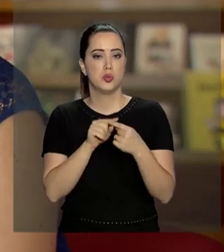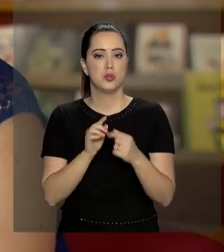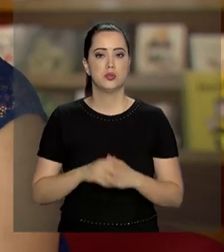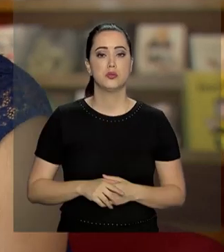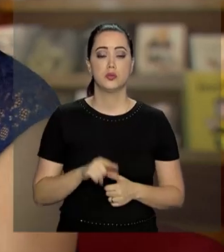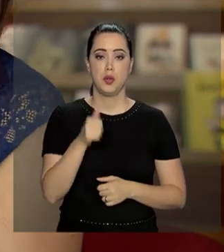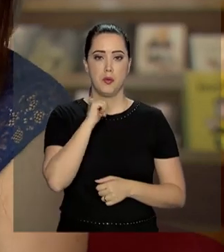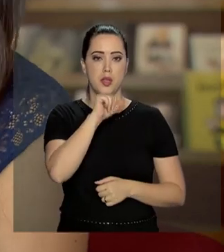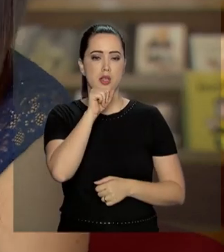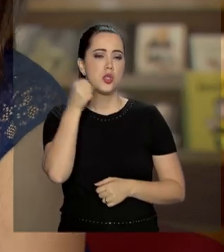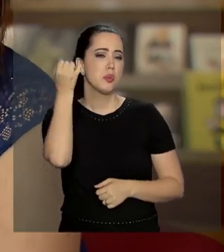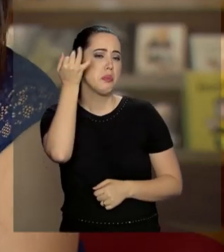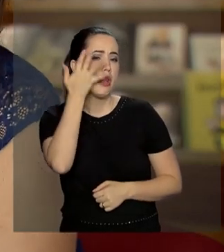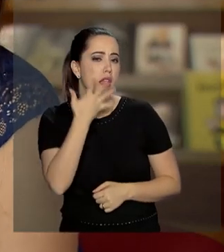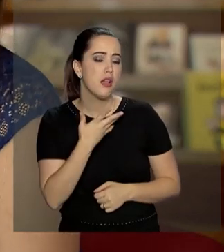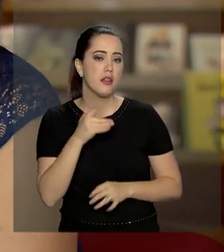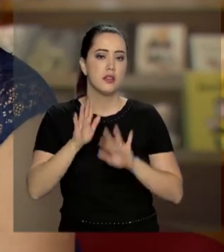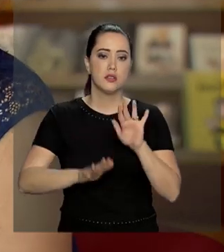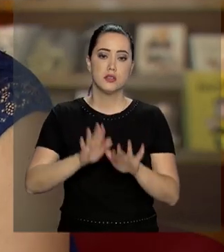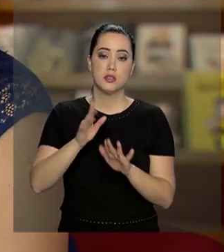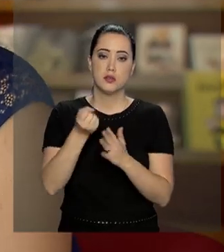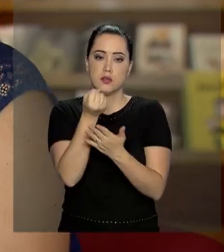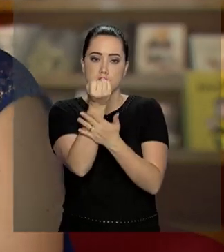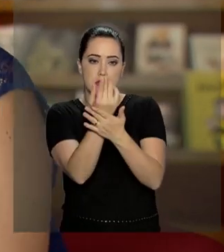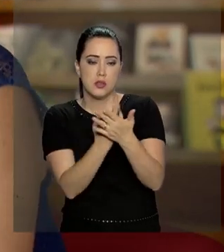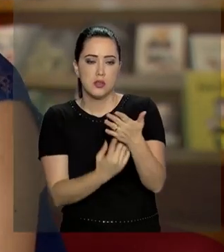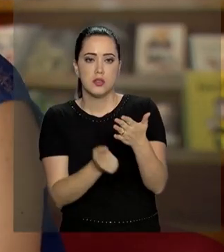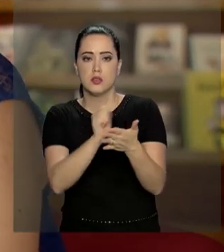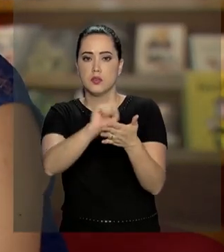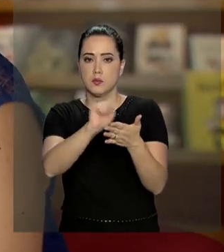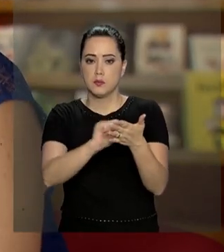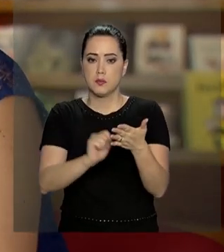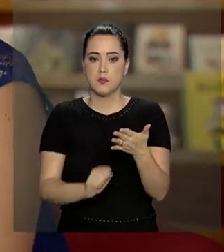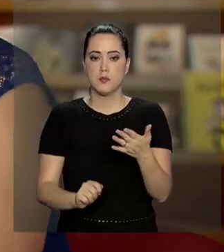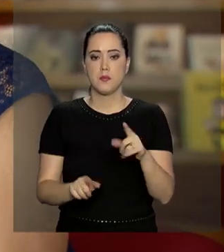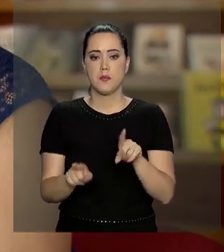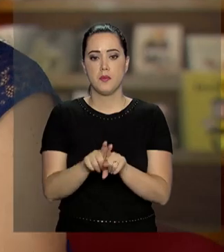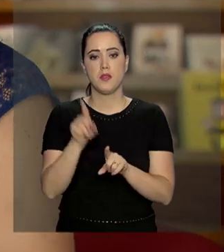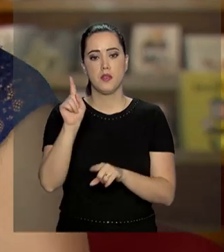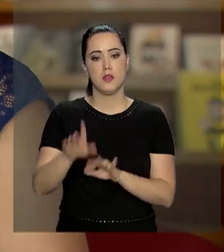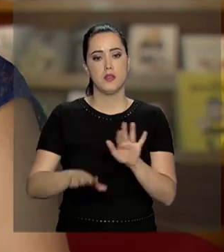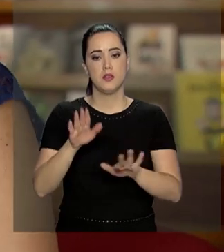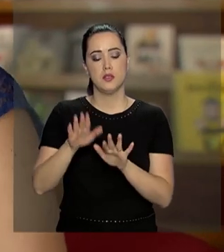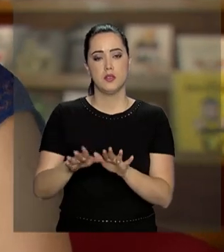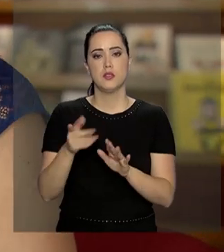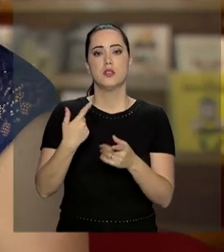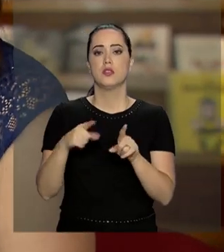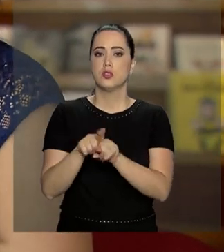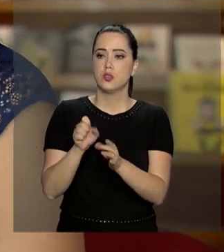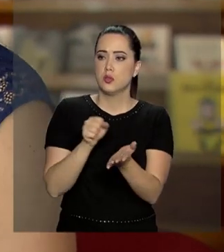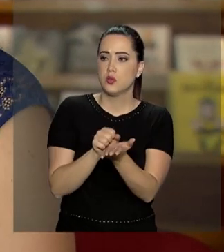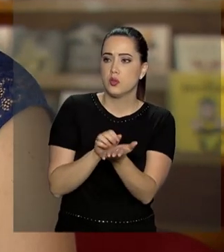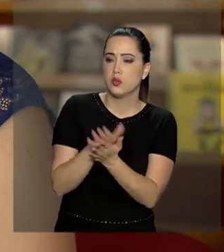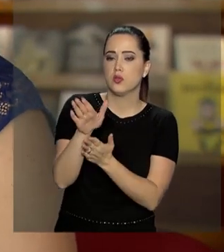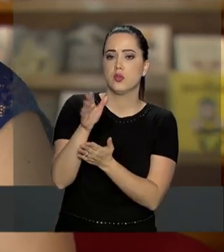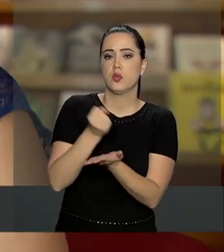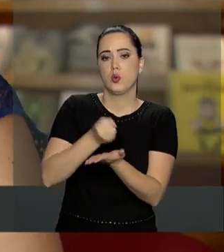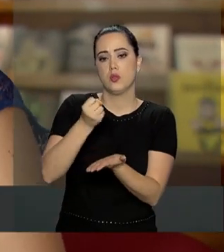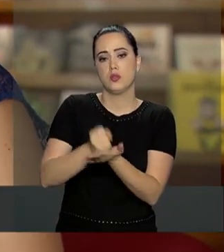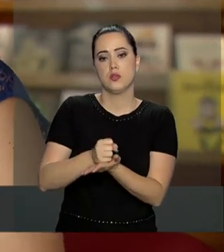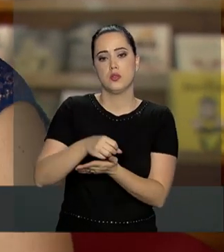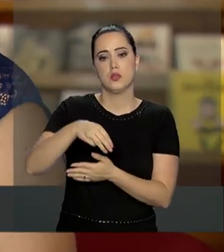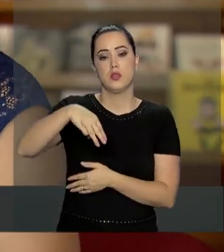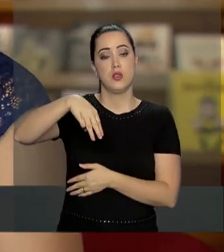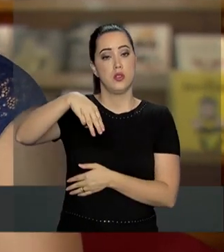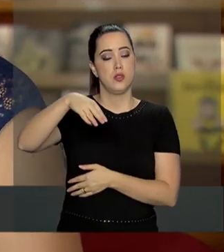palestrante, vem uma produção de um texto, que é a da palestra que ele faz, e aí a gente emite a nota, eu contrato para fazer